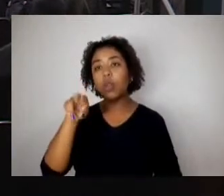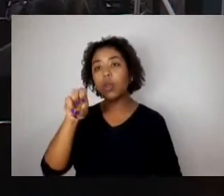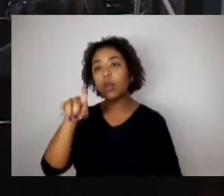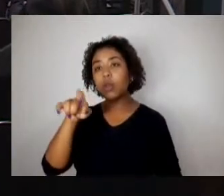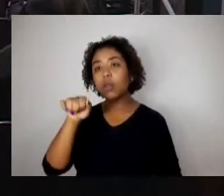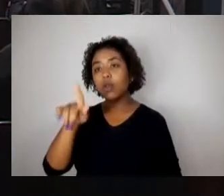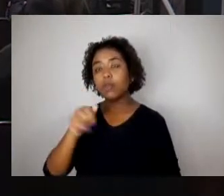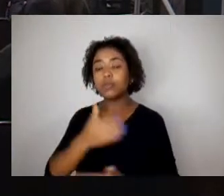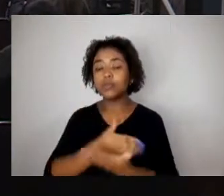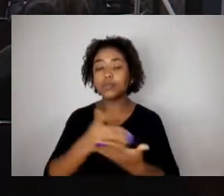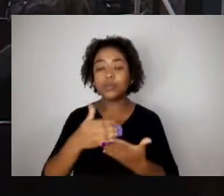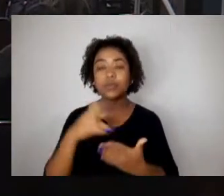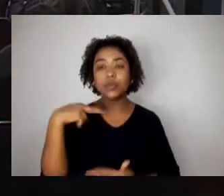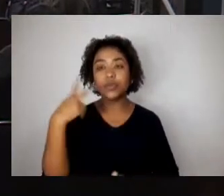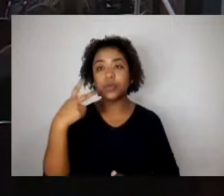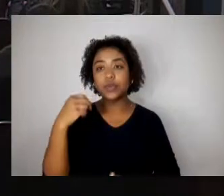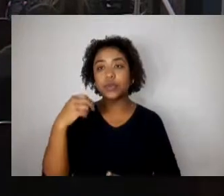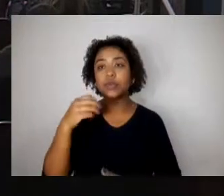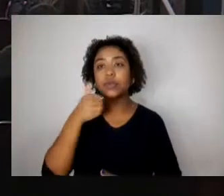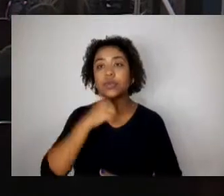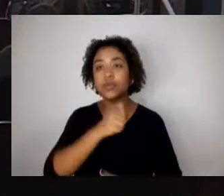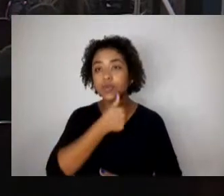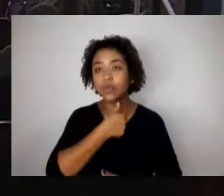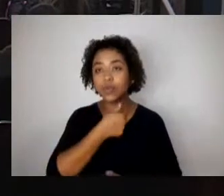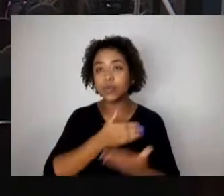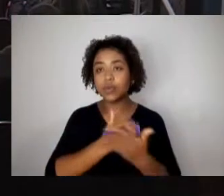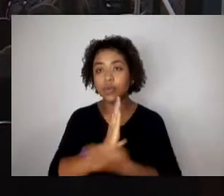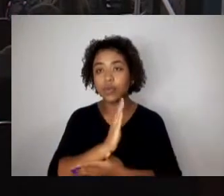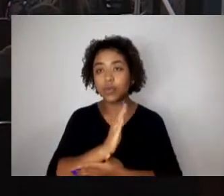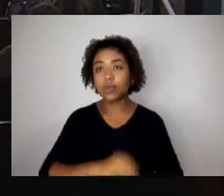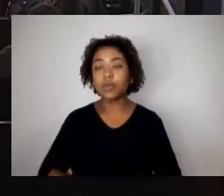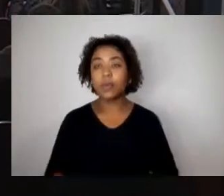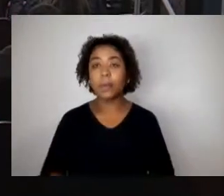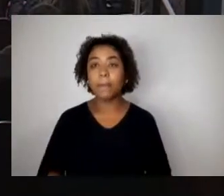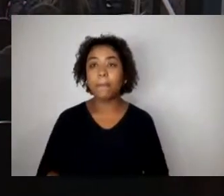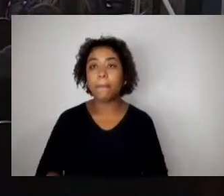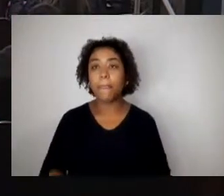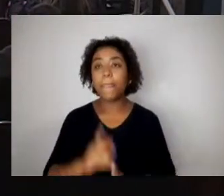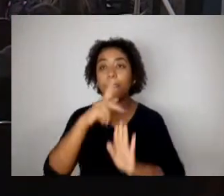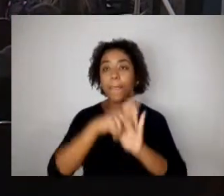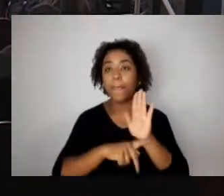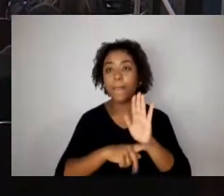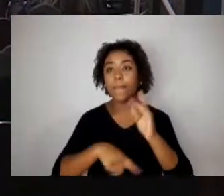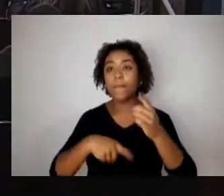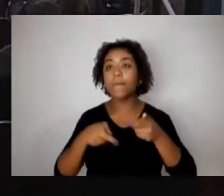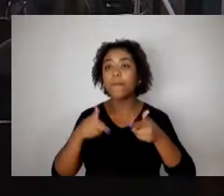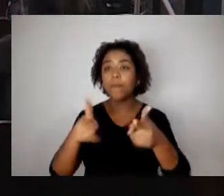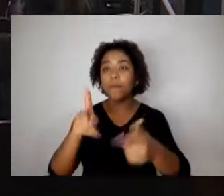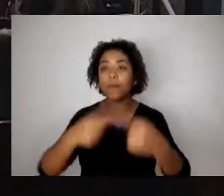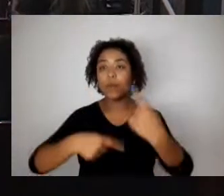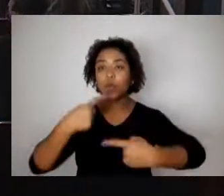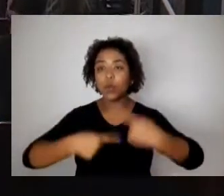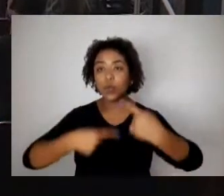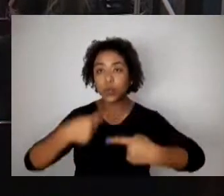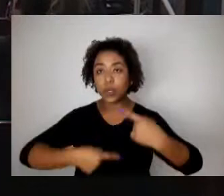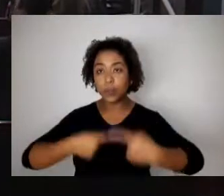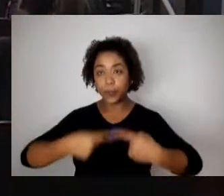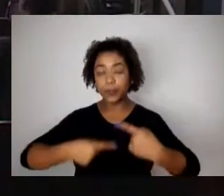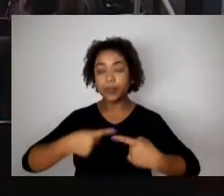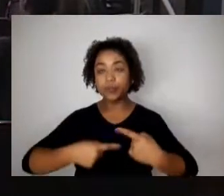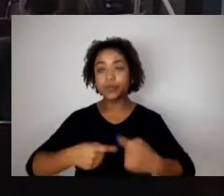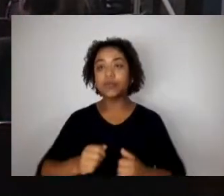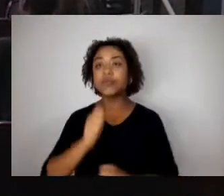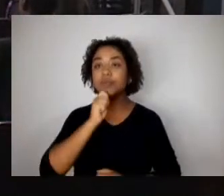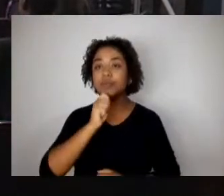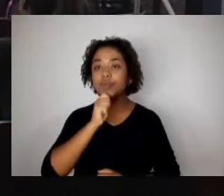Aprovado. Nós vamos agora... Agora o projeto continua em discussão. Em discussão, nós